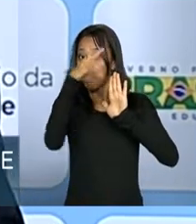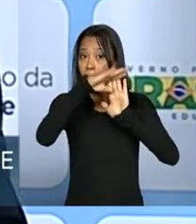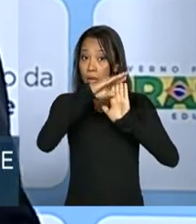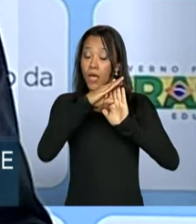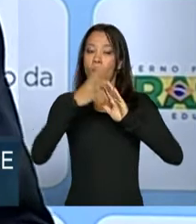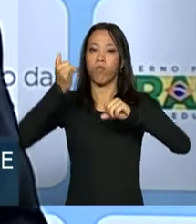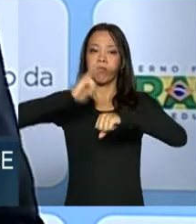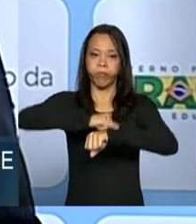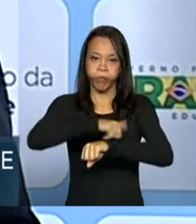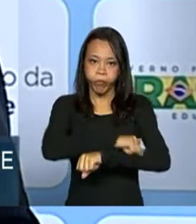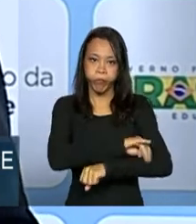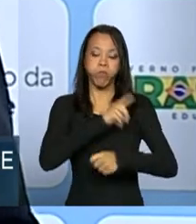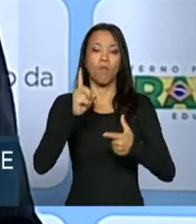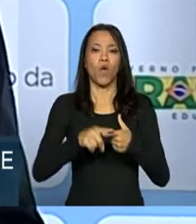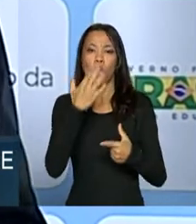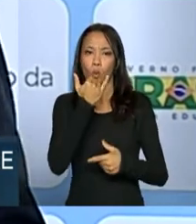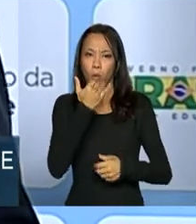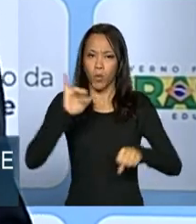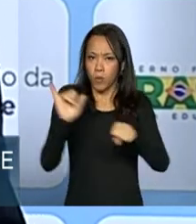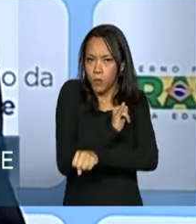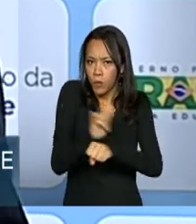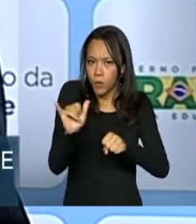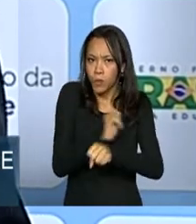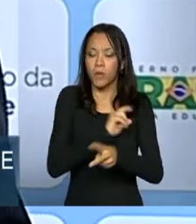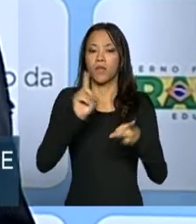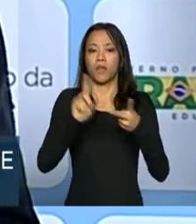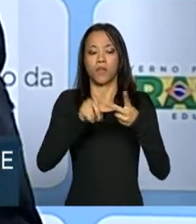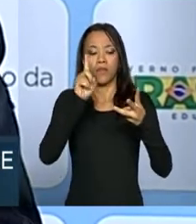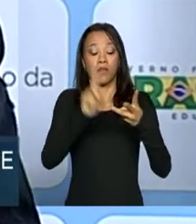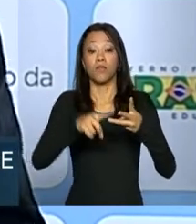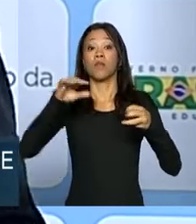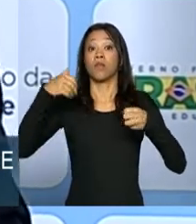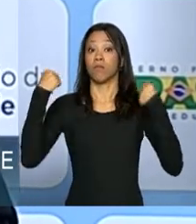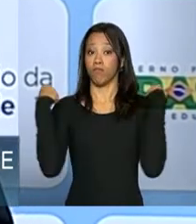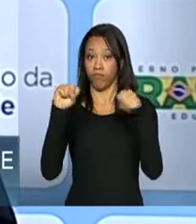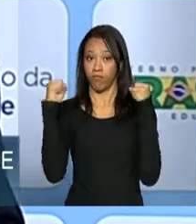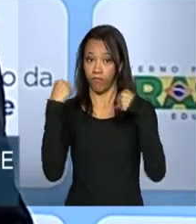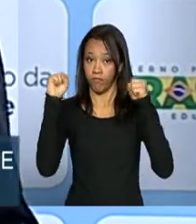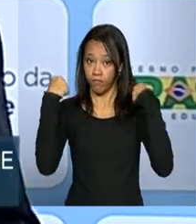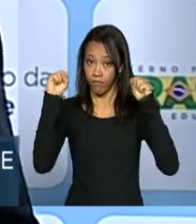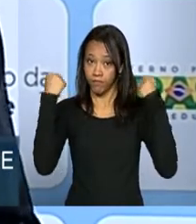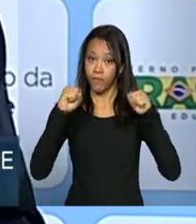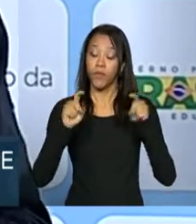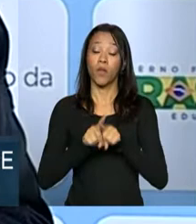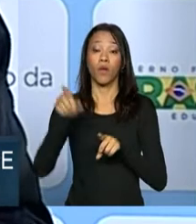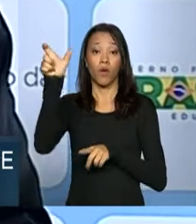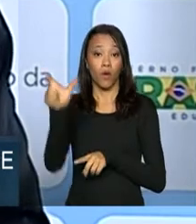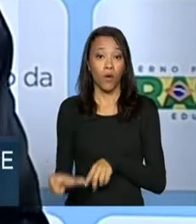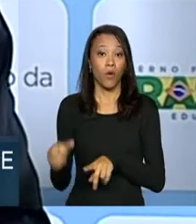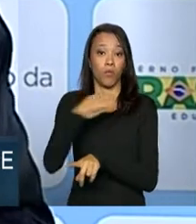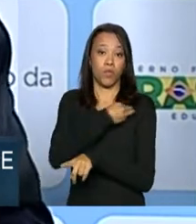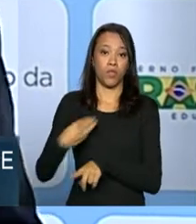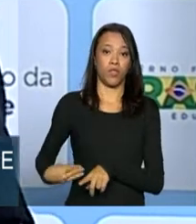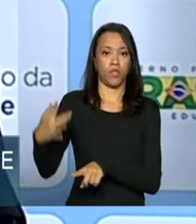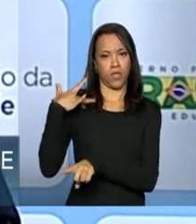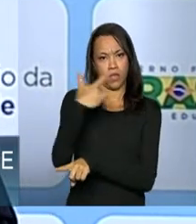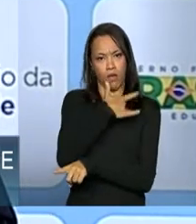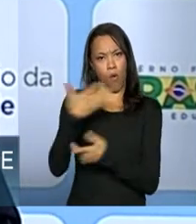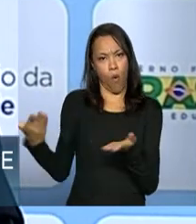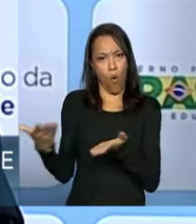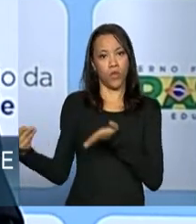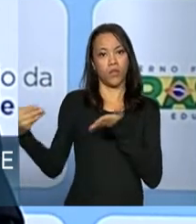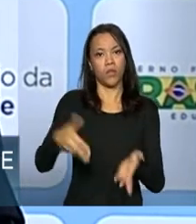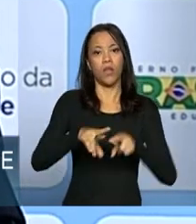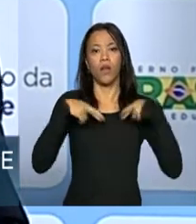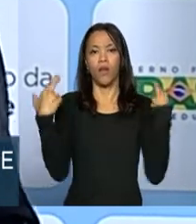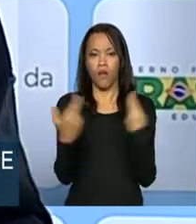obesidade, educação alimentar e atividade física. O ministro da Saúde, Arthur Quioro, participa dessa reunião que está